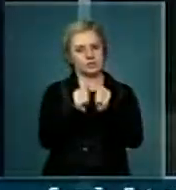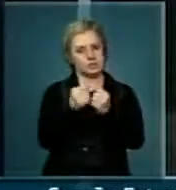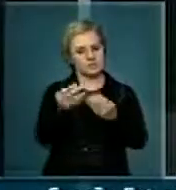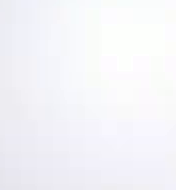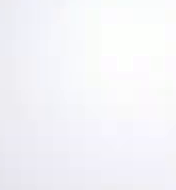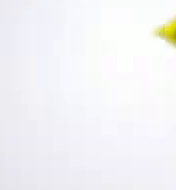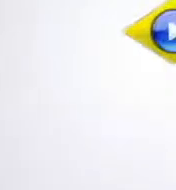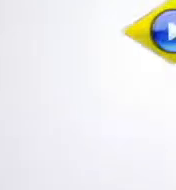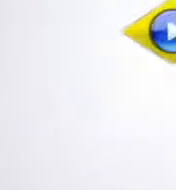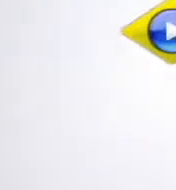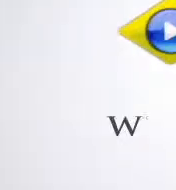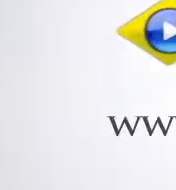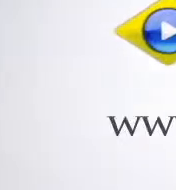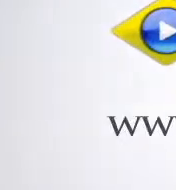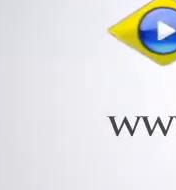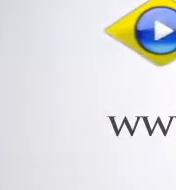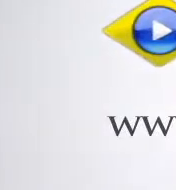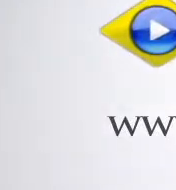Muito obrigado, presidente.